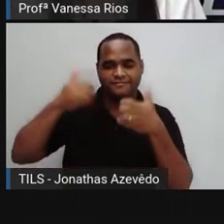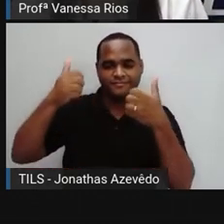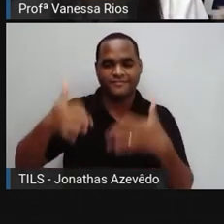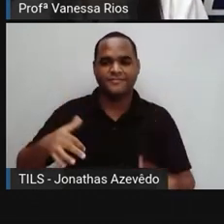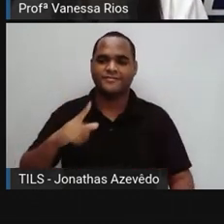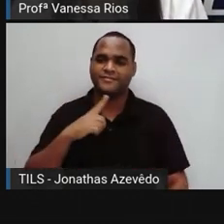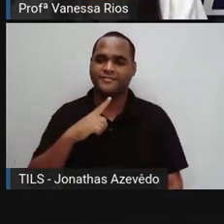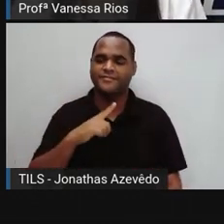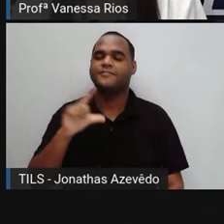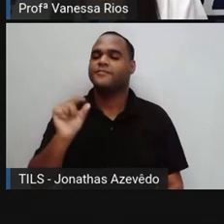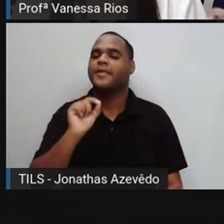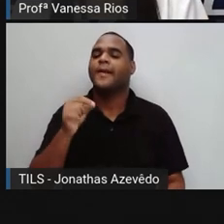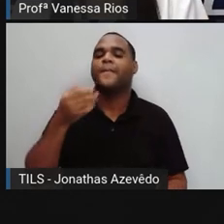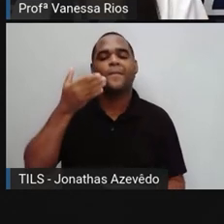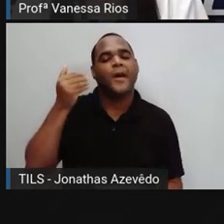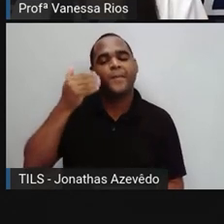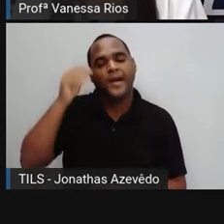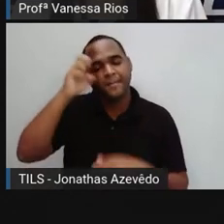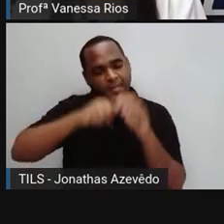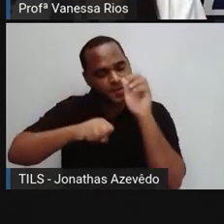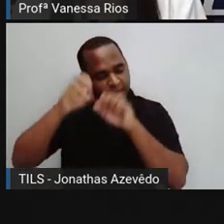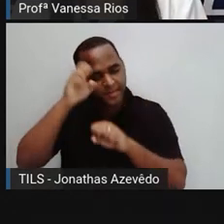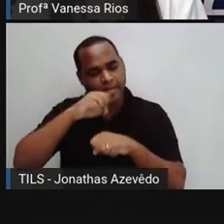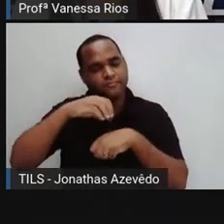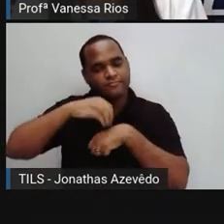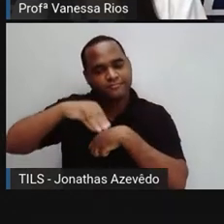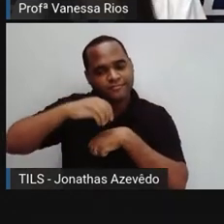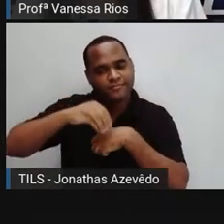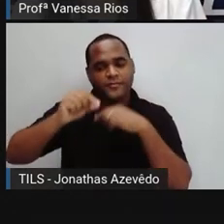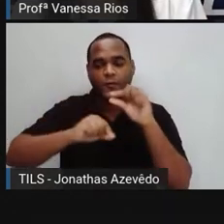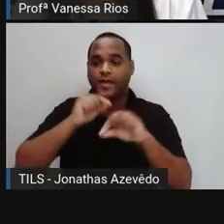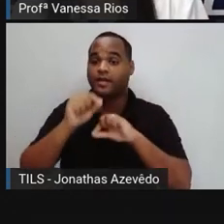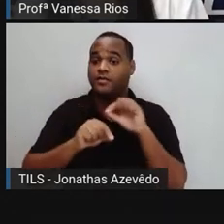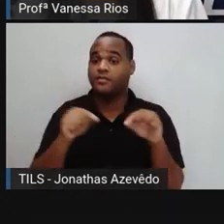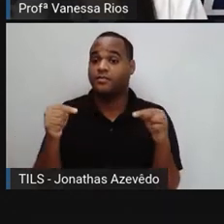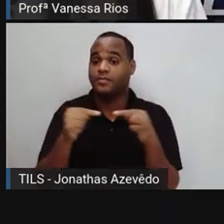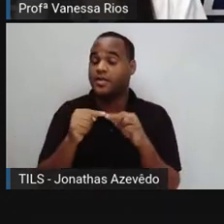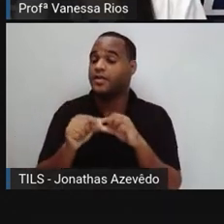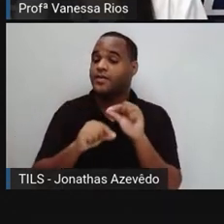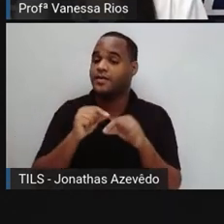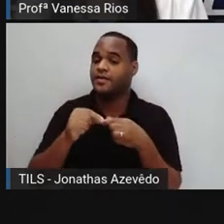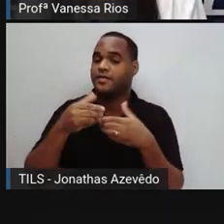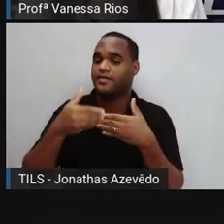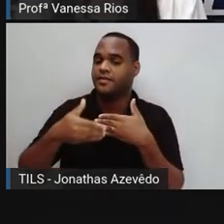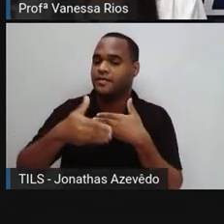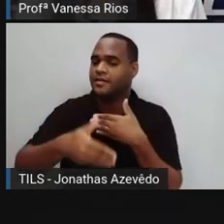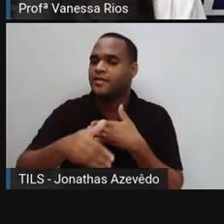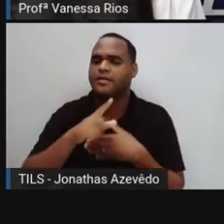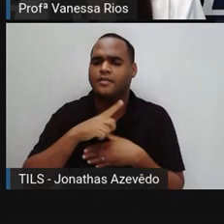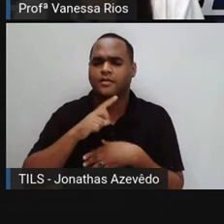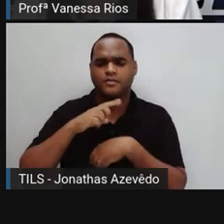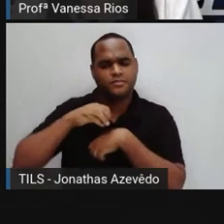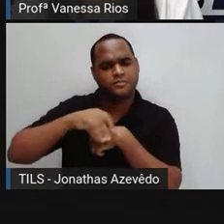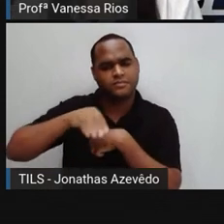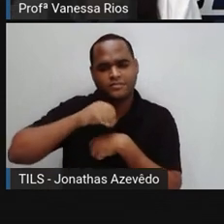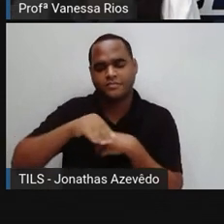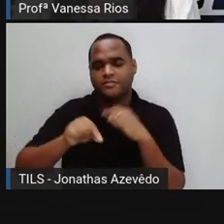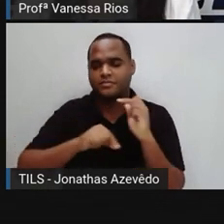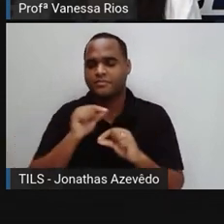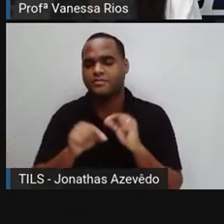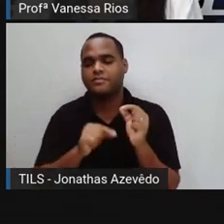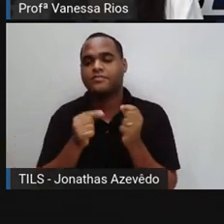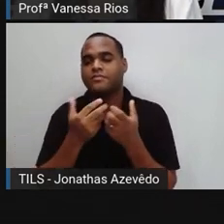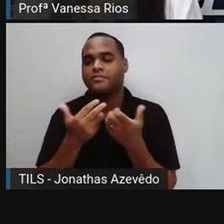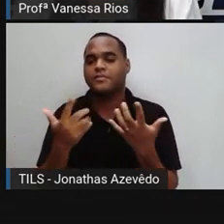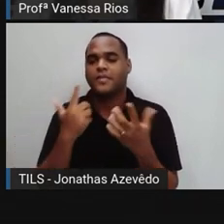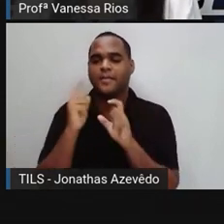Com o aprimoramento das informações chegamos aí a formar e a gente utiliza esse alfabeto para a produção